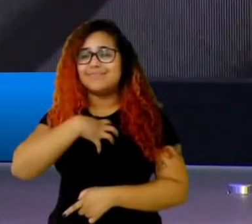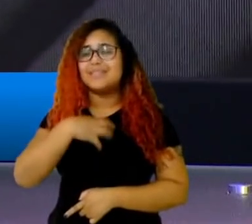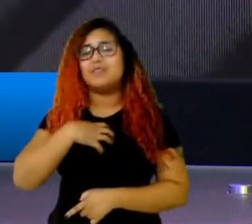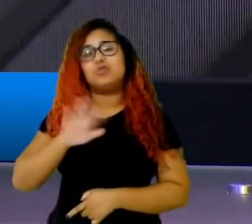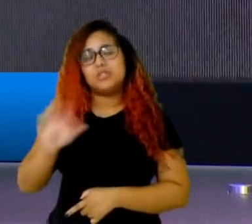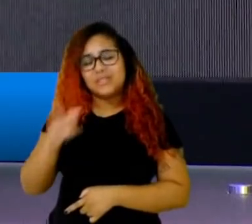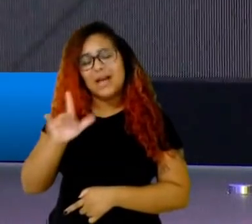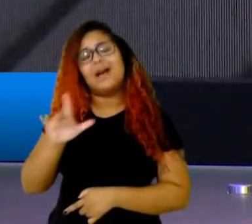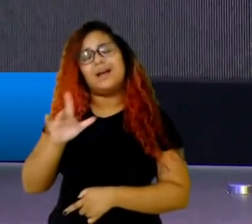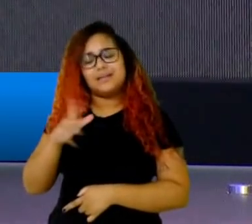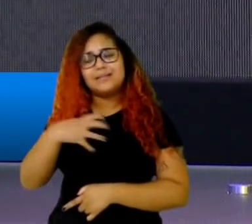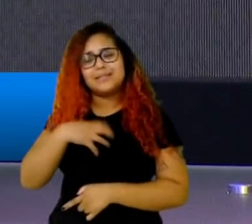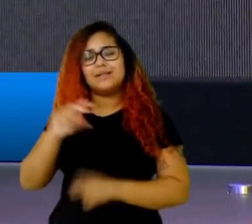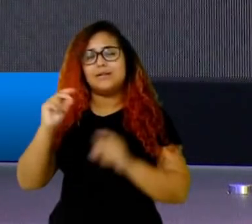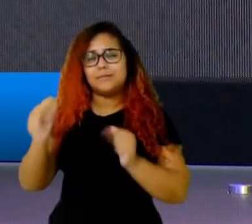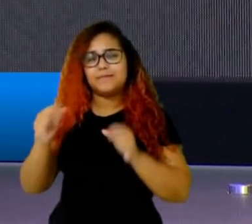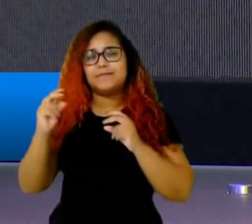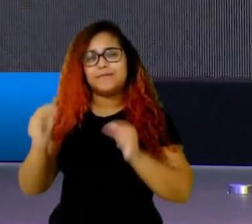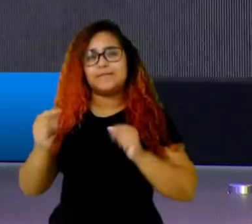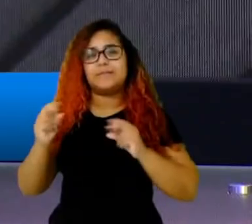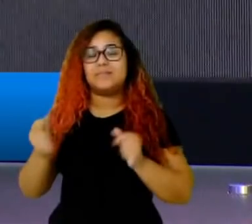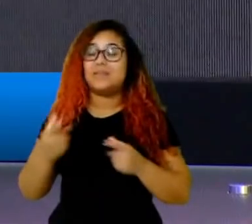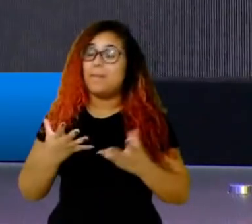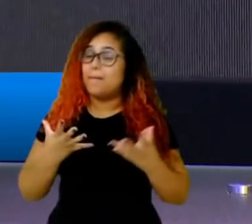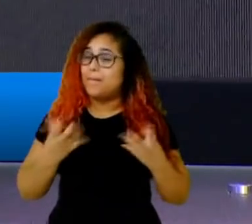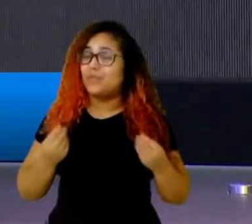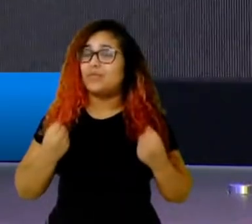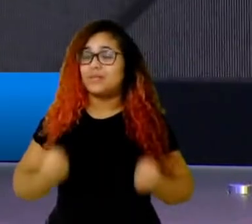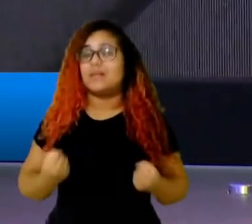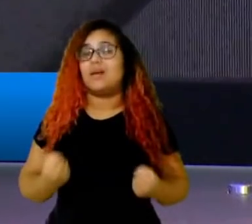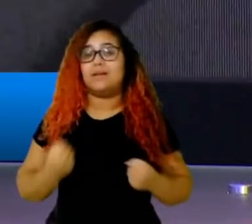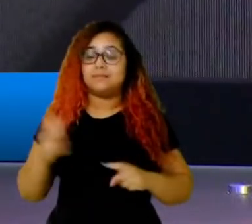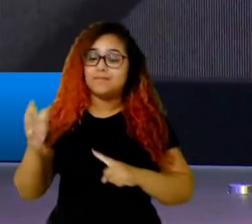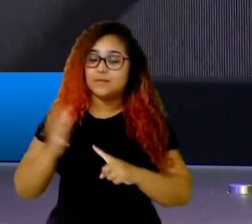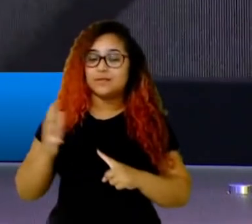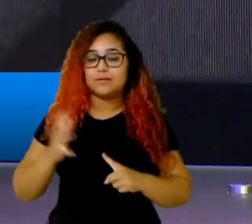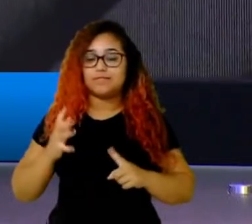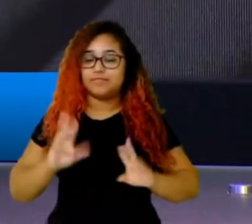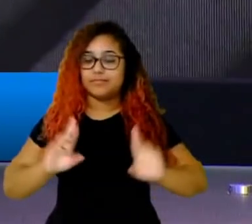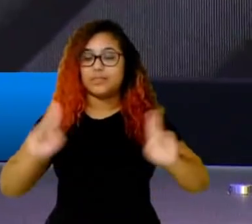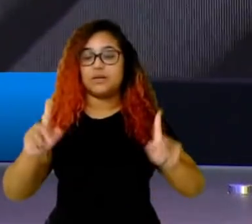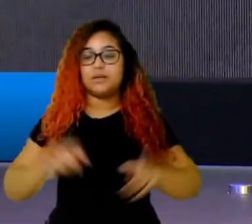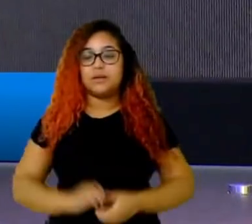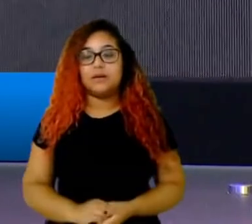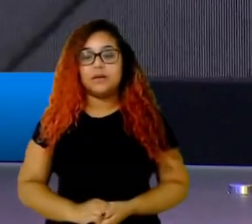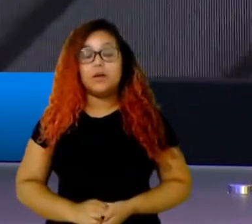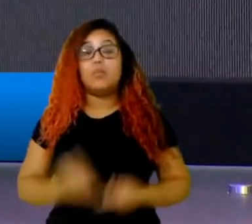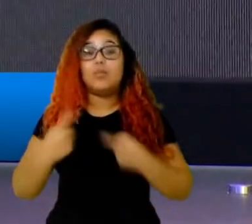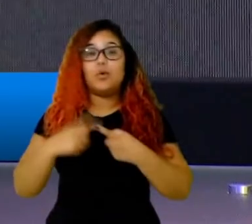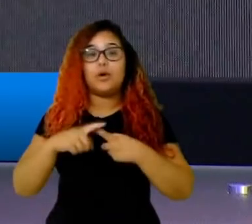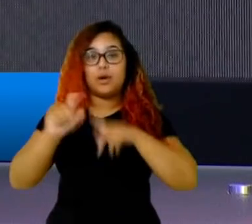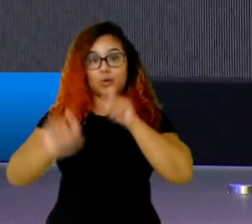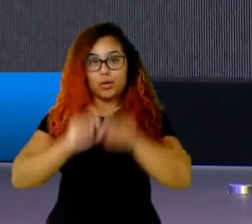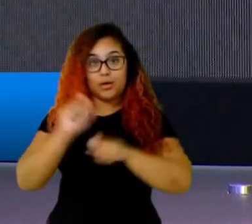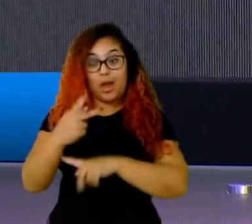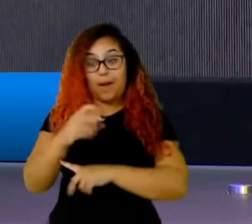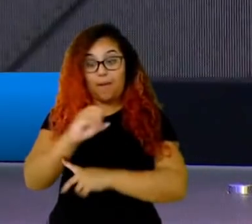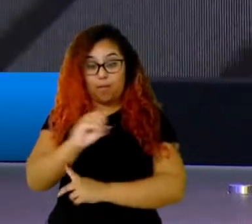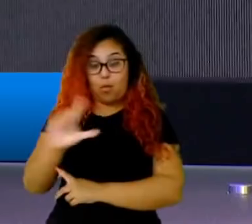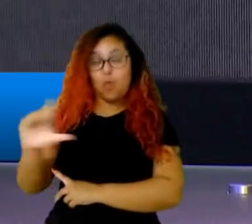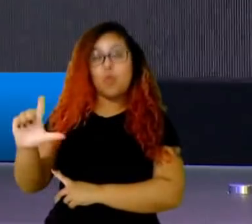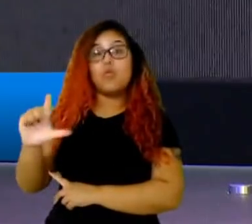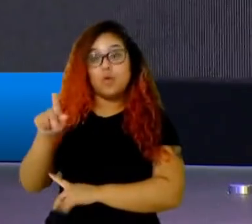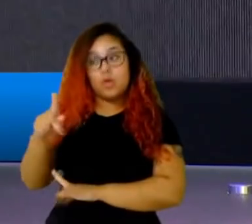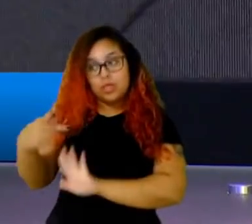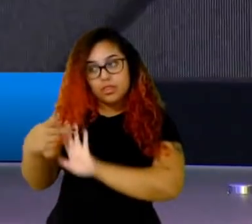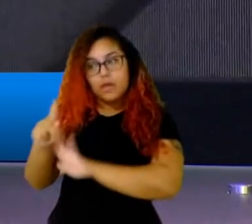Eu sinto isso. Porque a pull e a maneira como o Avenger se porta dentro do jogo é muito diferente do Grevittar. O Avenger,